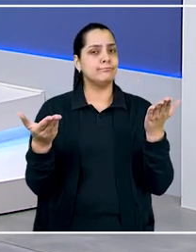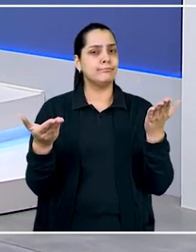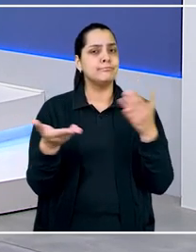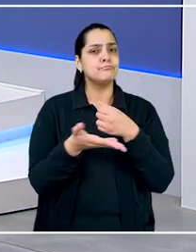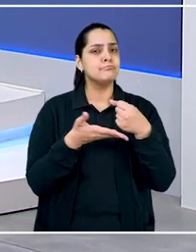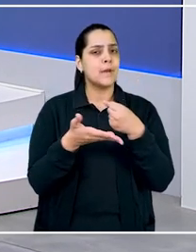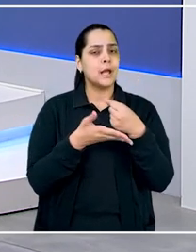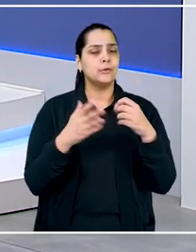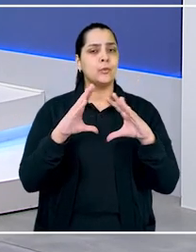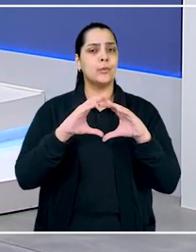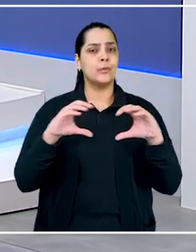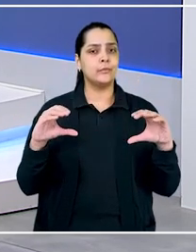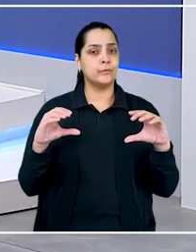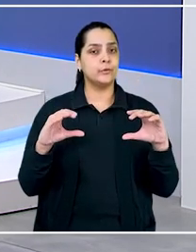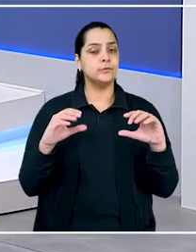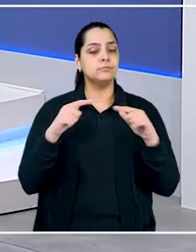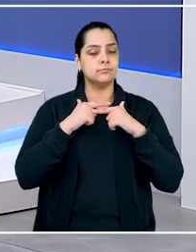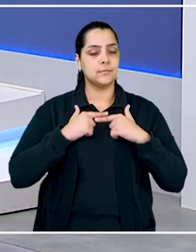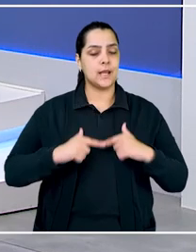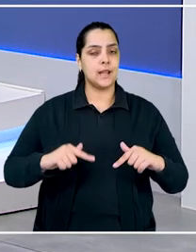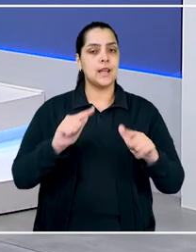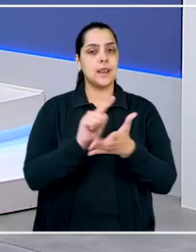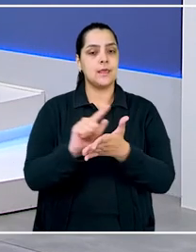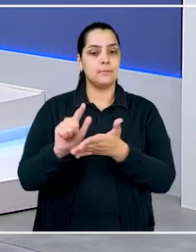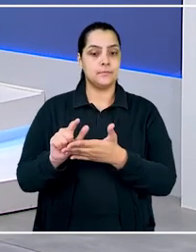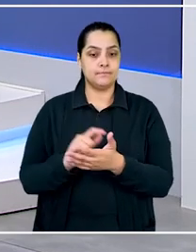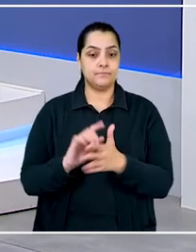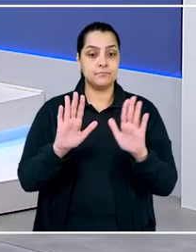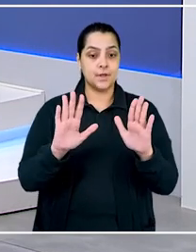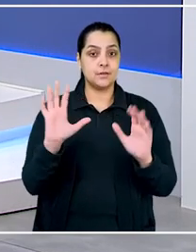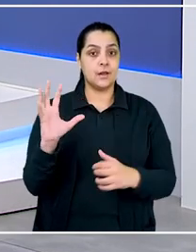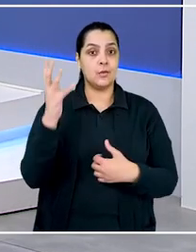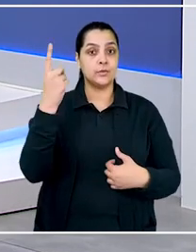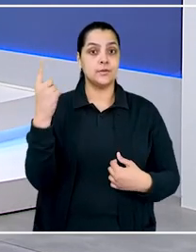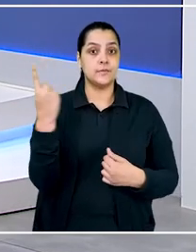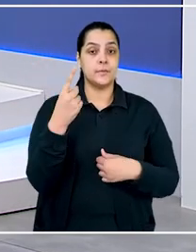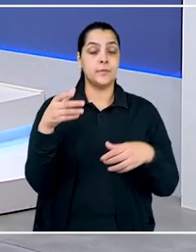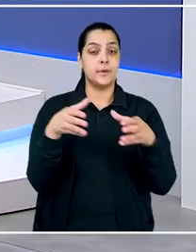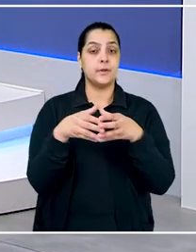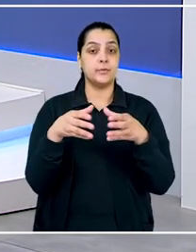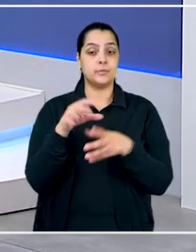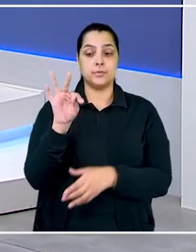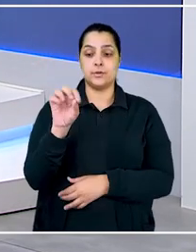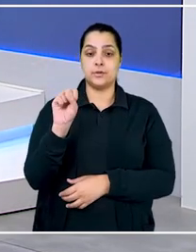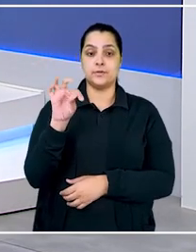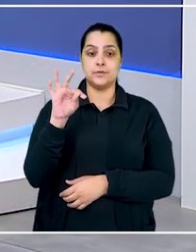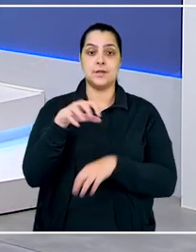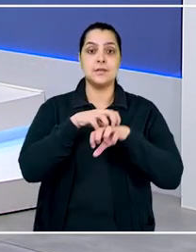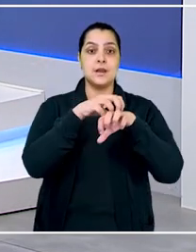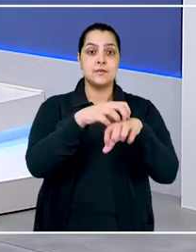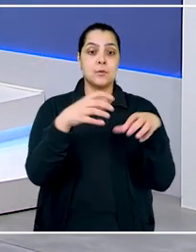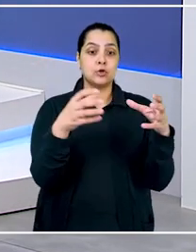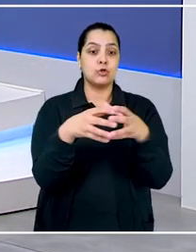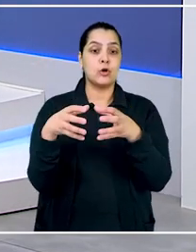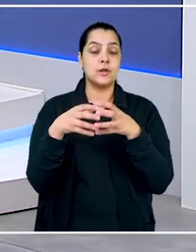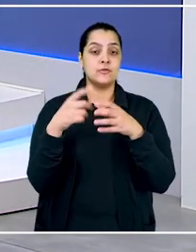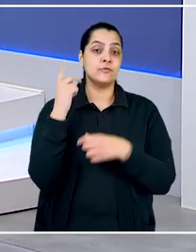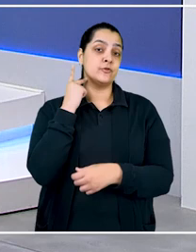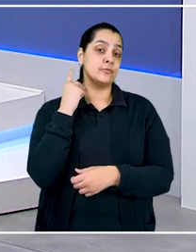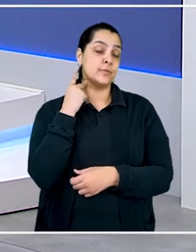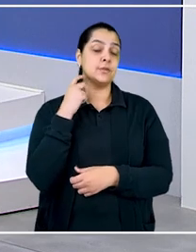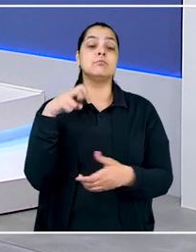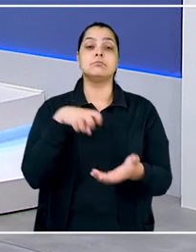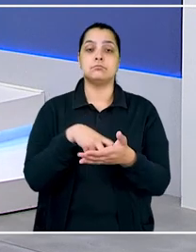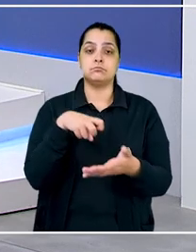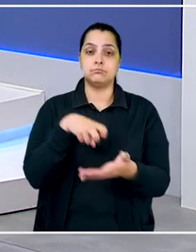requisitos mínimos de conforto e higiene. Mas em um caso que chegou à primeira turma do TST, uma empresa de transporte coletivo de